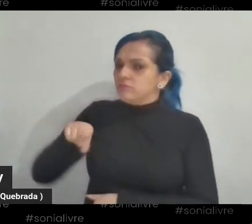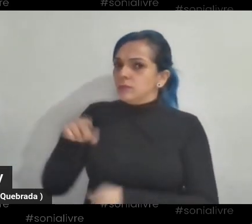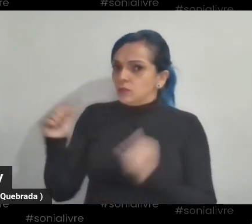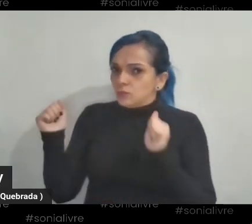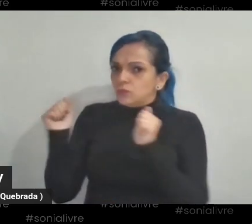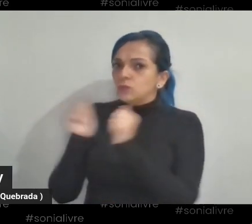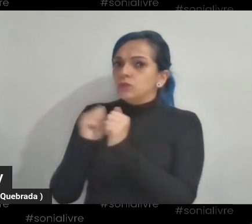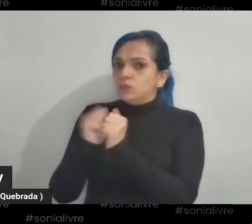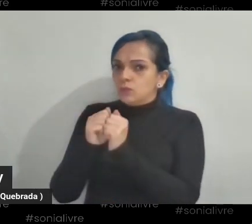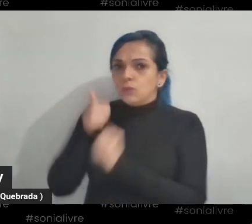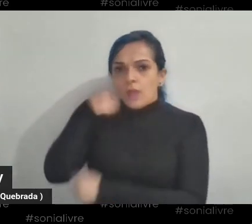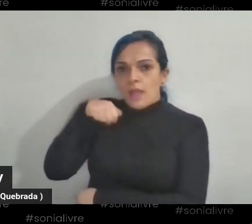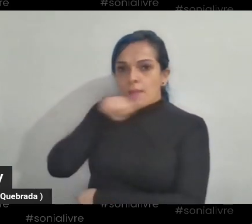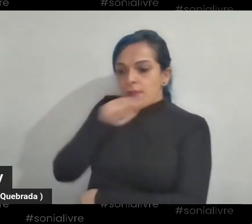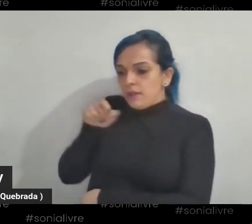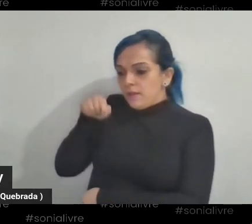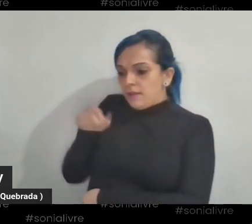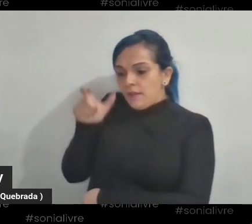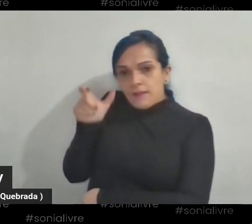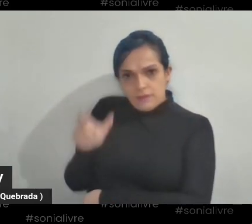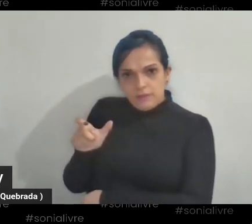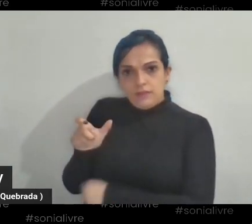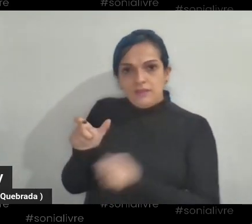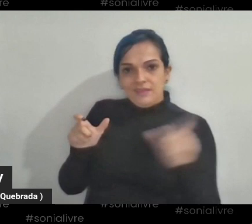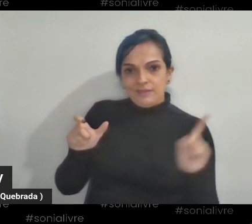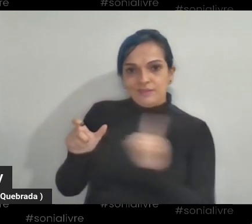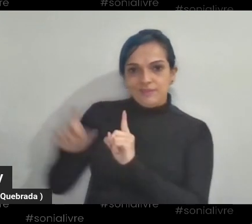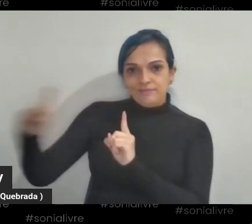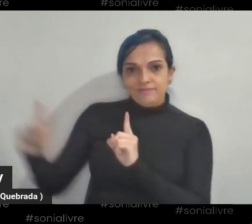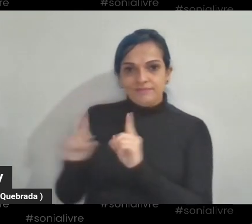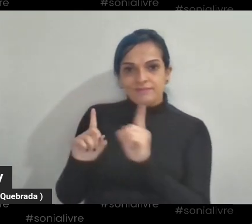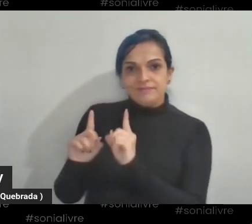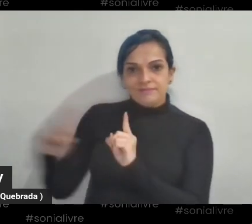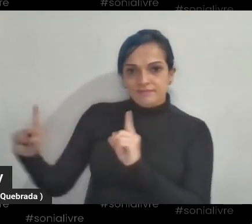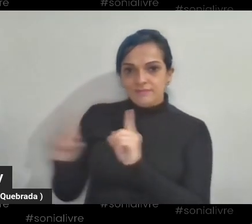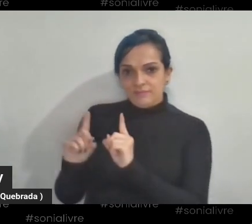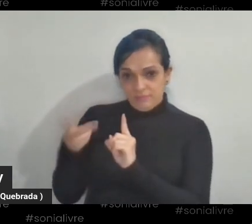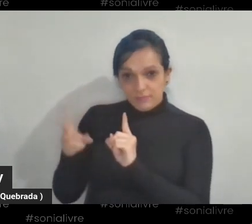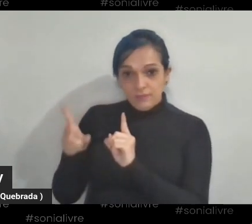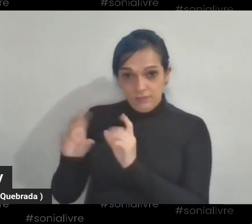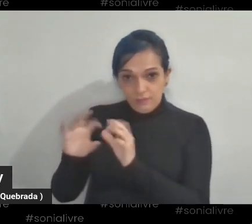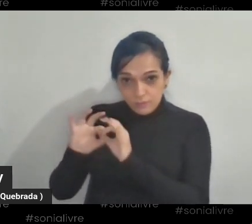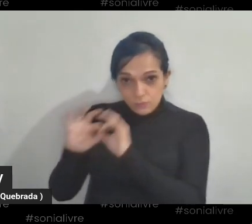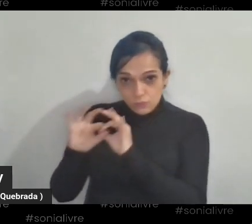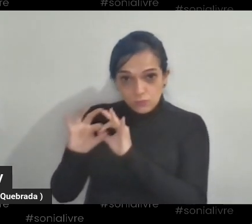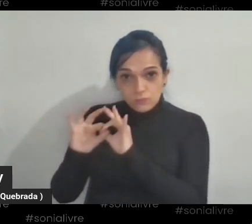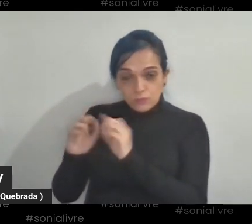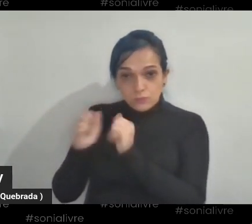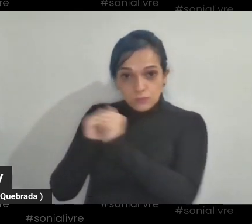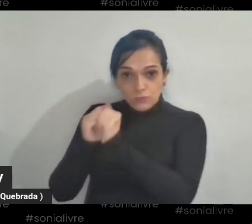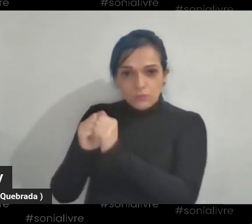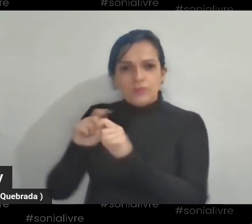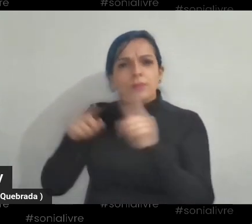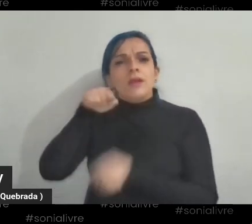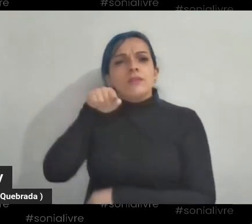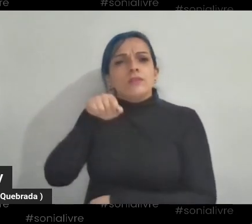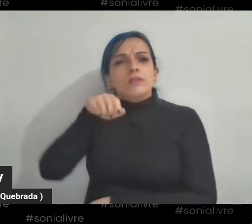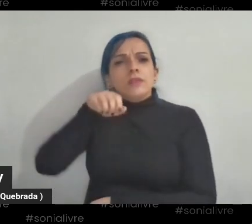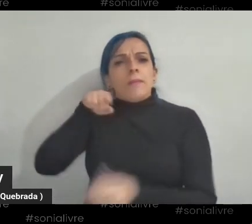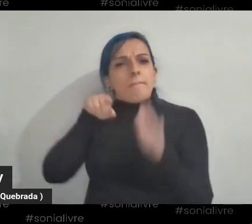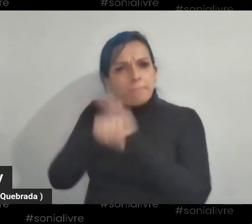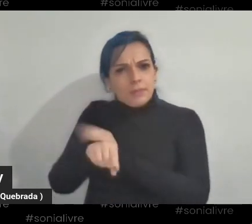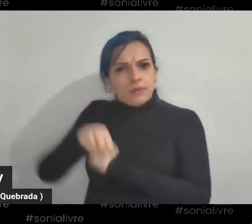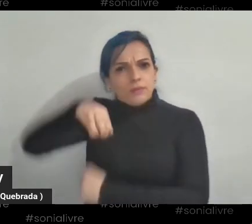Deolinda, quando ela mais precisava de ajuda e vocês estiveram ao lado dela. Mas e você, Marisa, como foi o seu